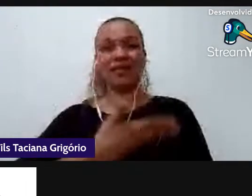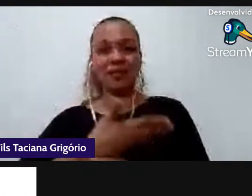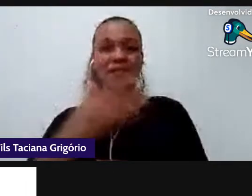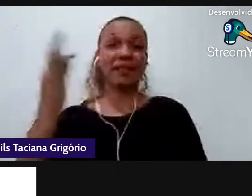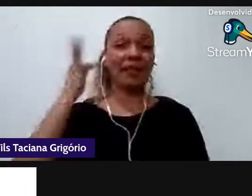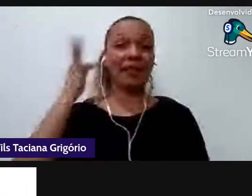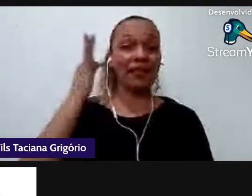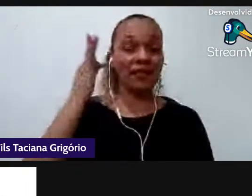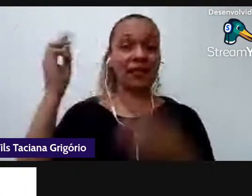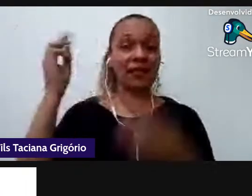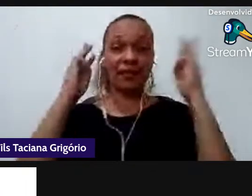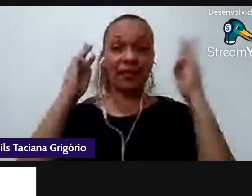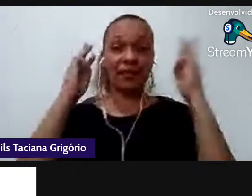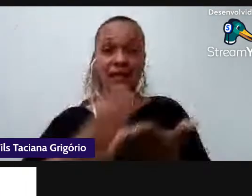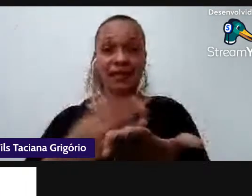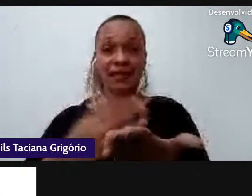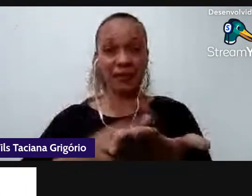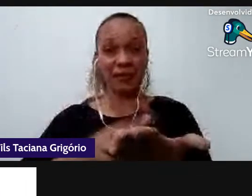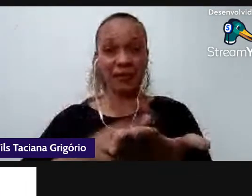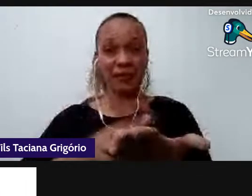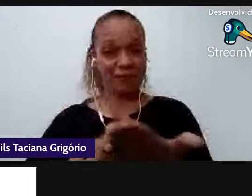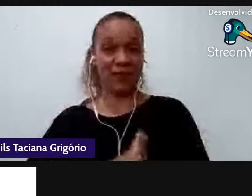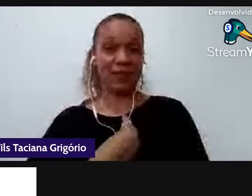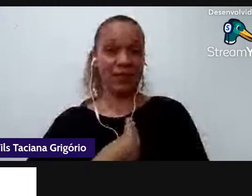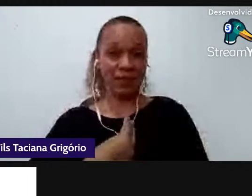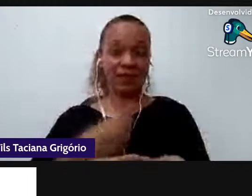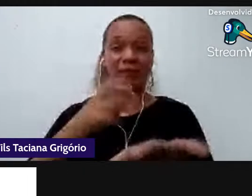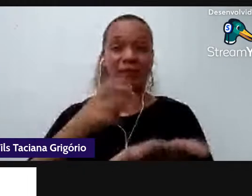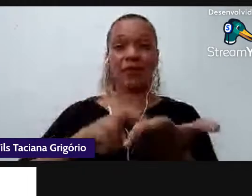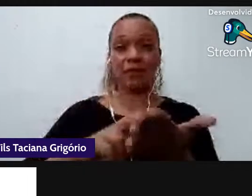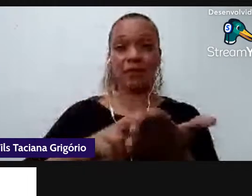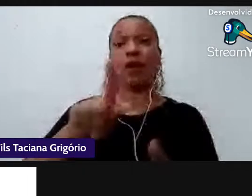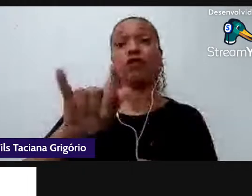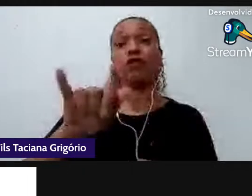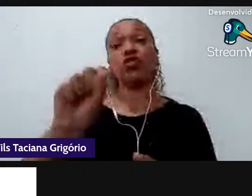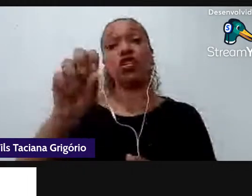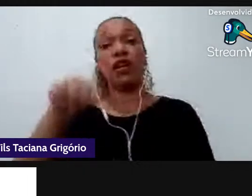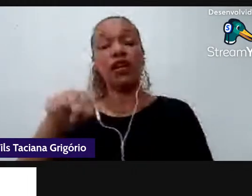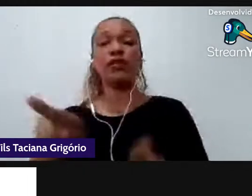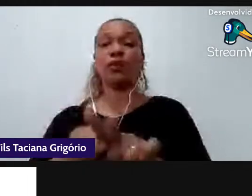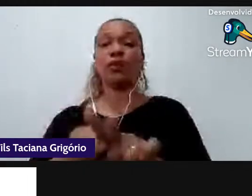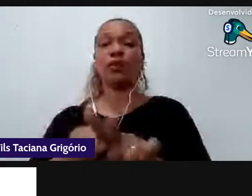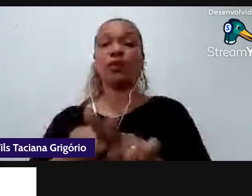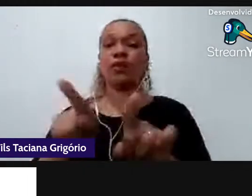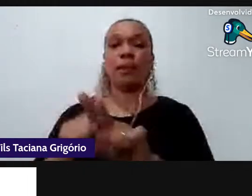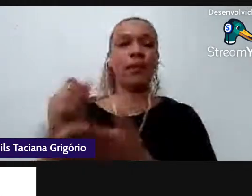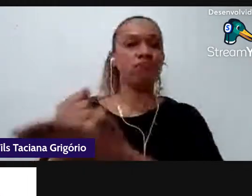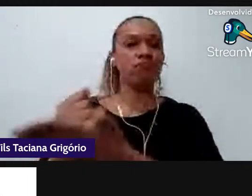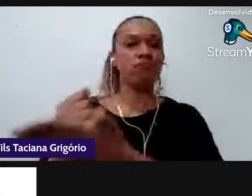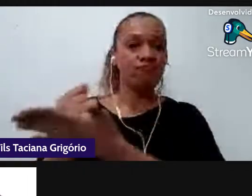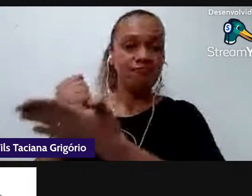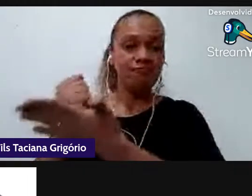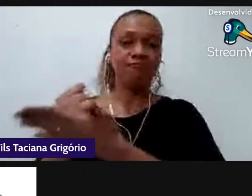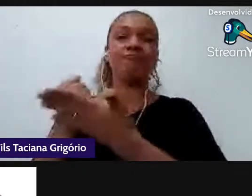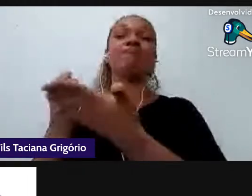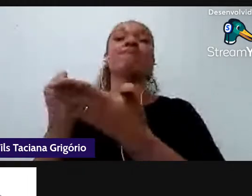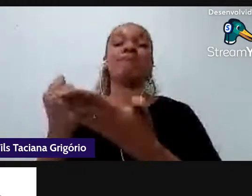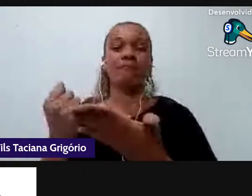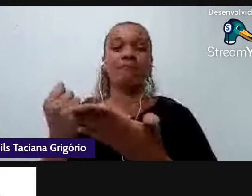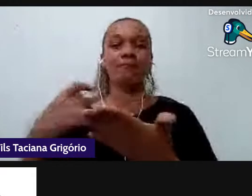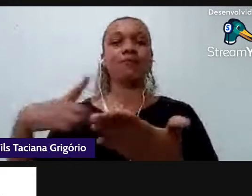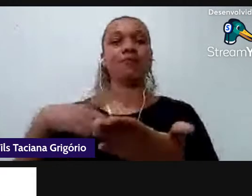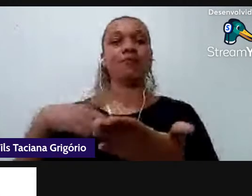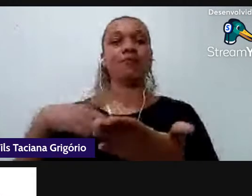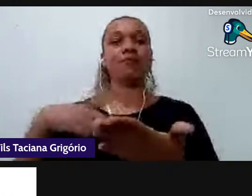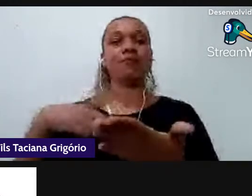manhã ao Jason que nos auxiliou a nossa equipe de apoio que ficou à frente da organização a Cristiane a Josiane a